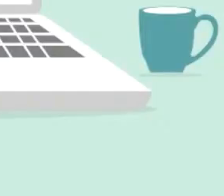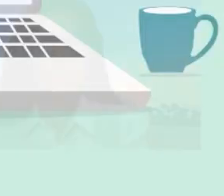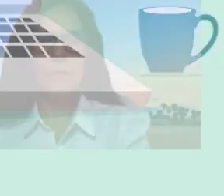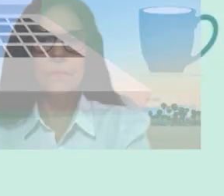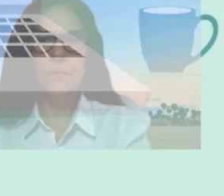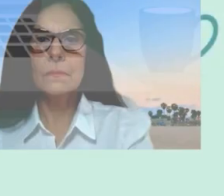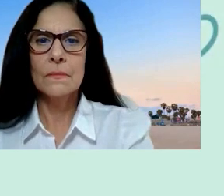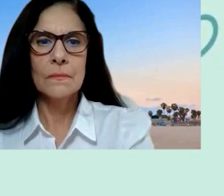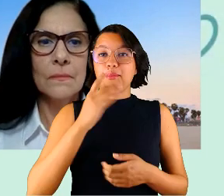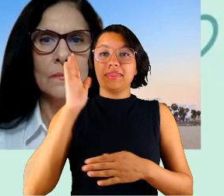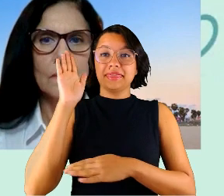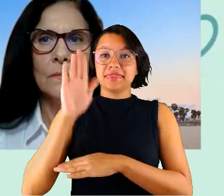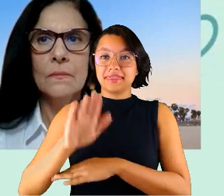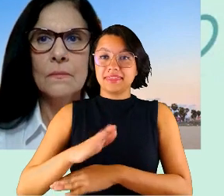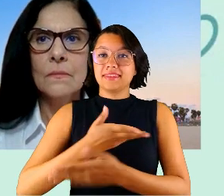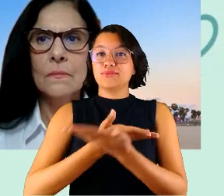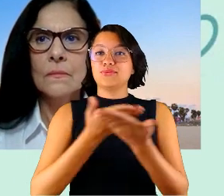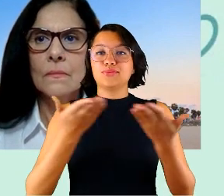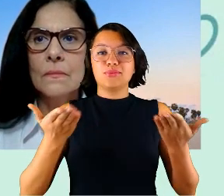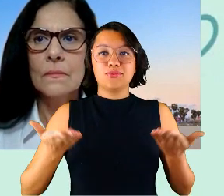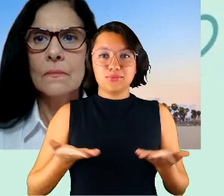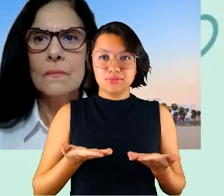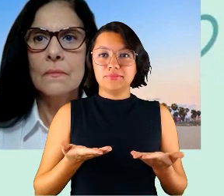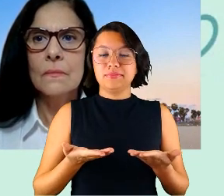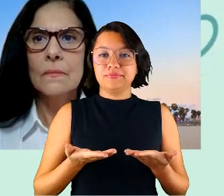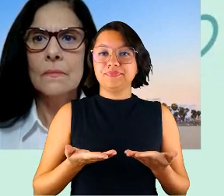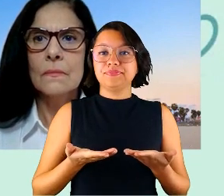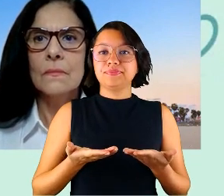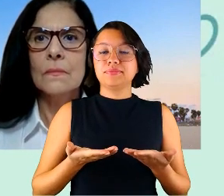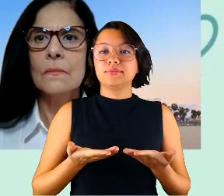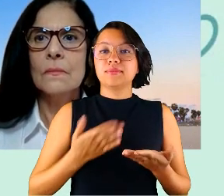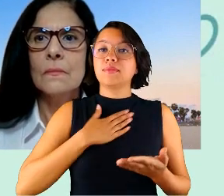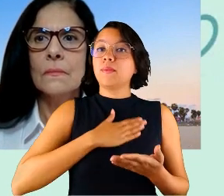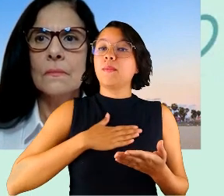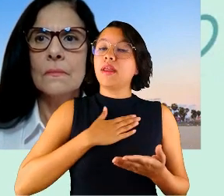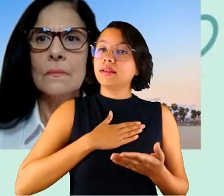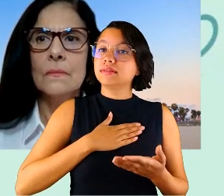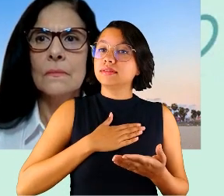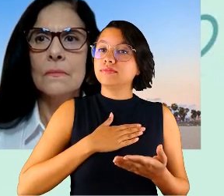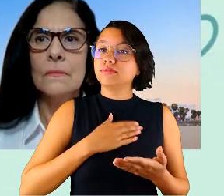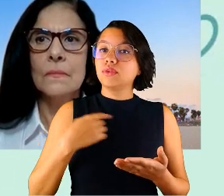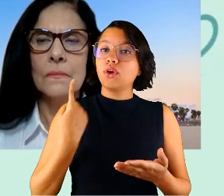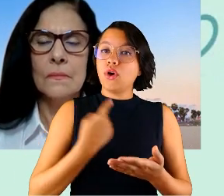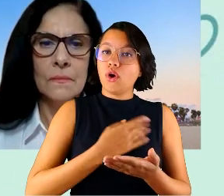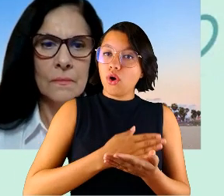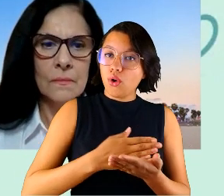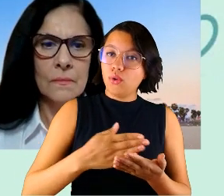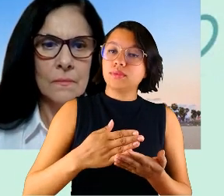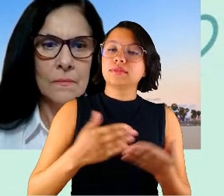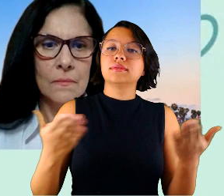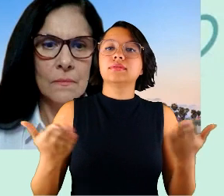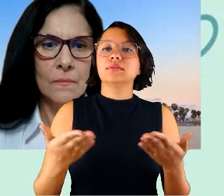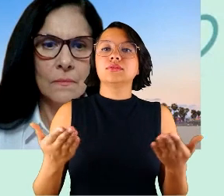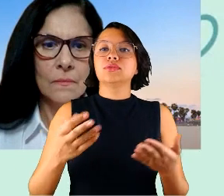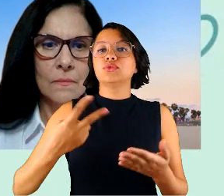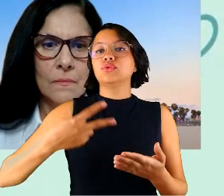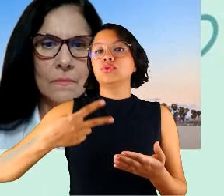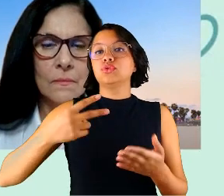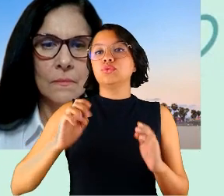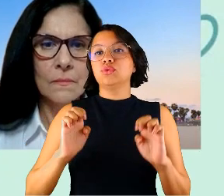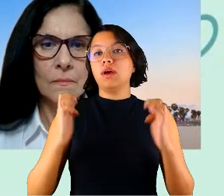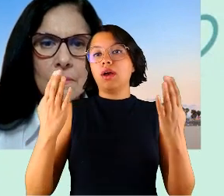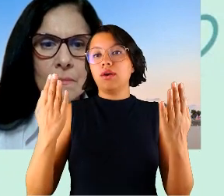Boa tarde a todos e todas, com muito prazer que nós damos início ao nosso segundo